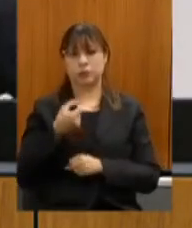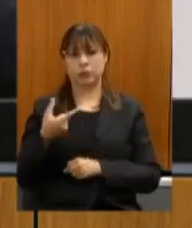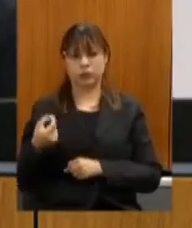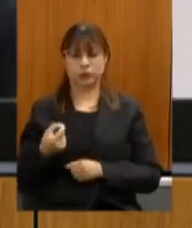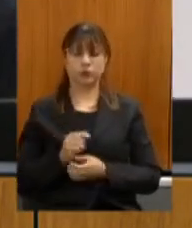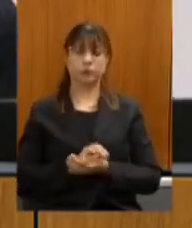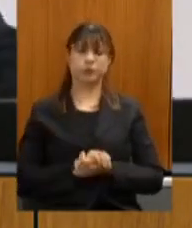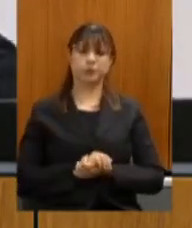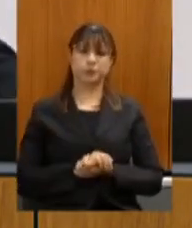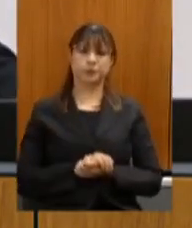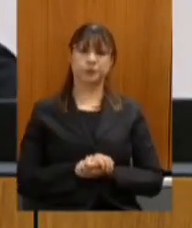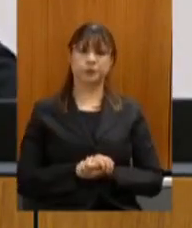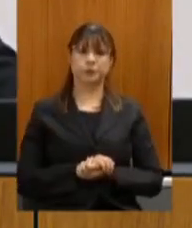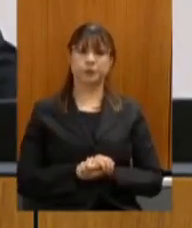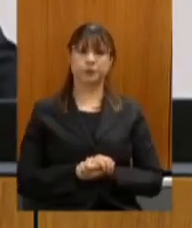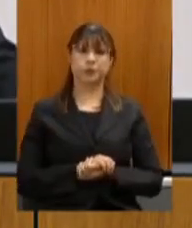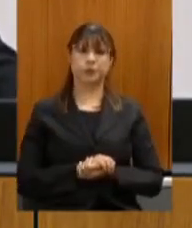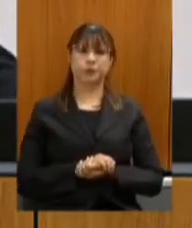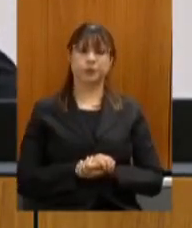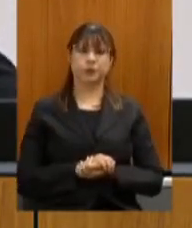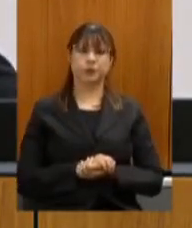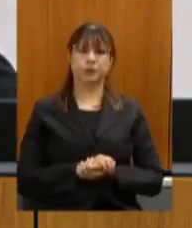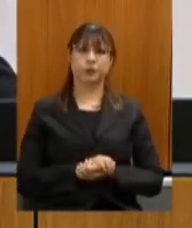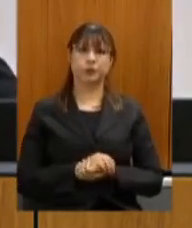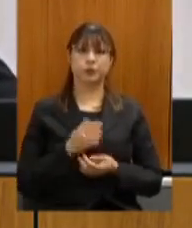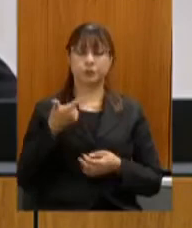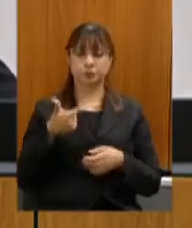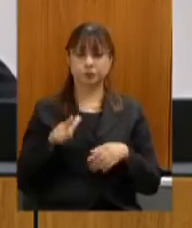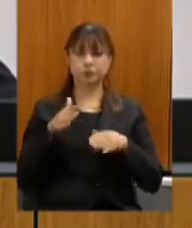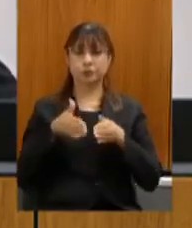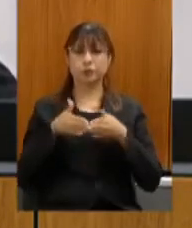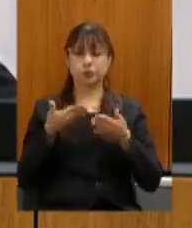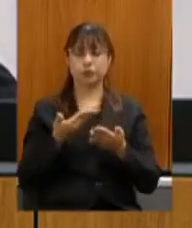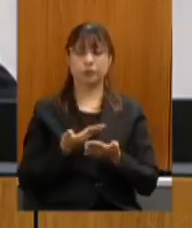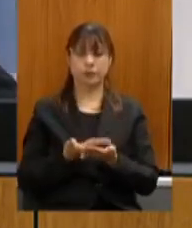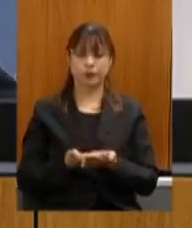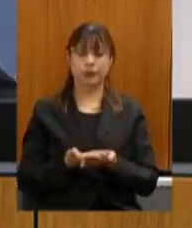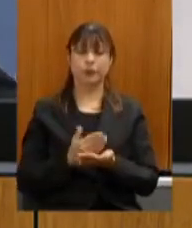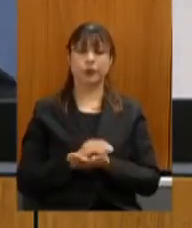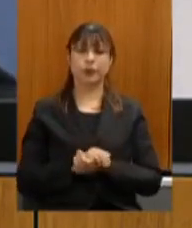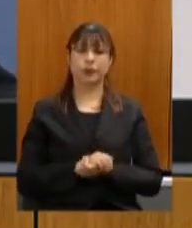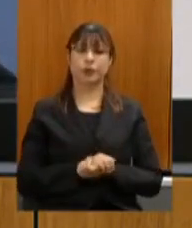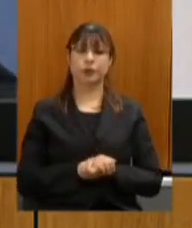mais um requerimento com o seguinte teor